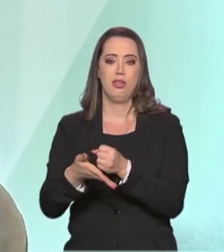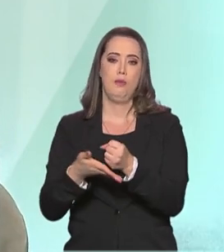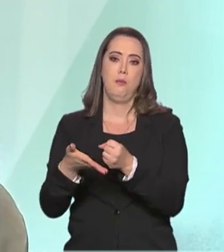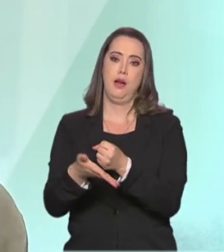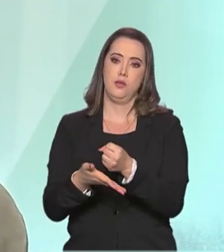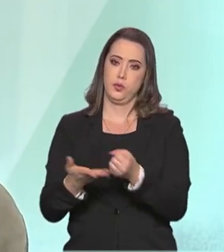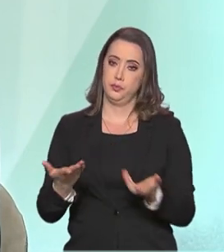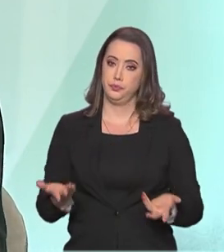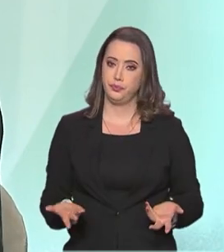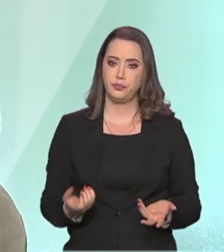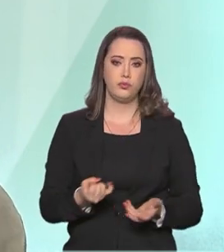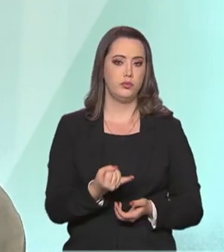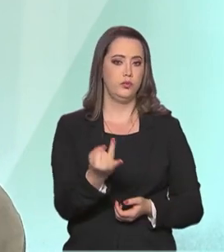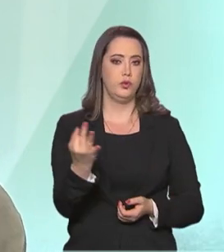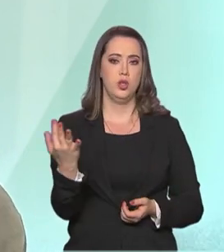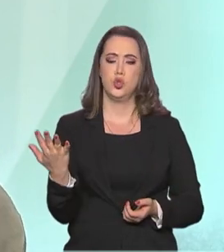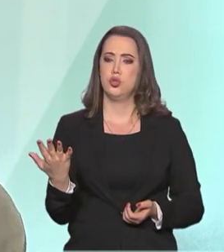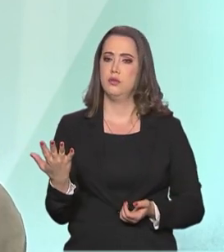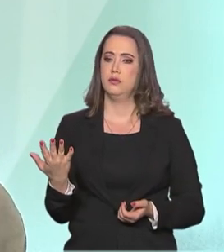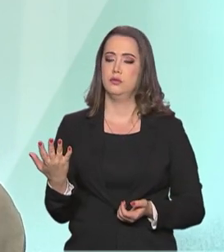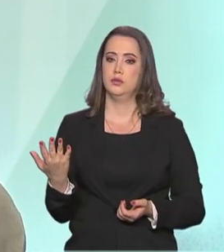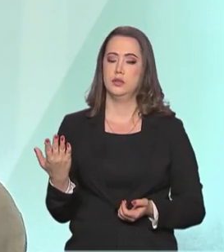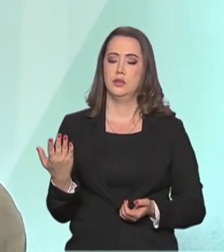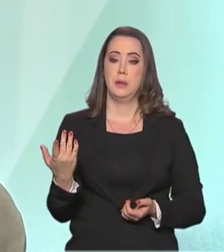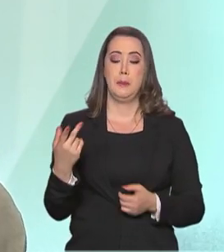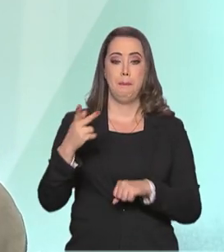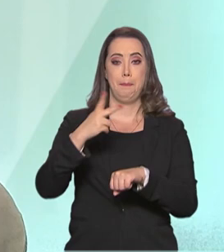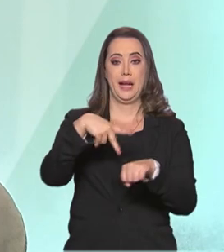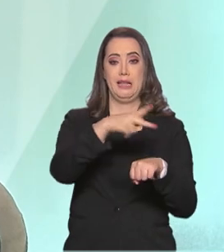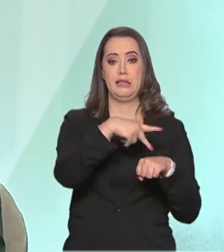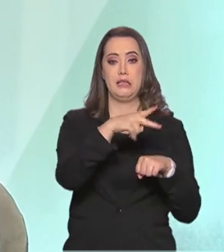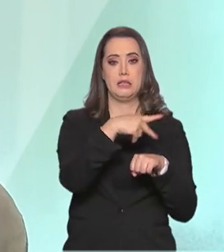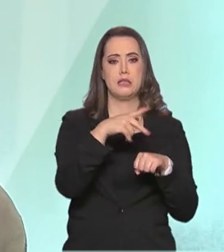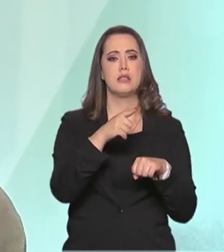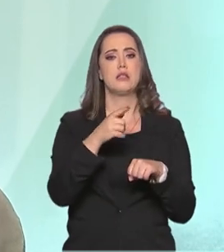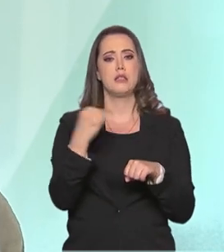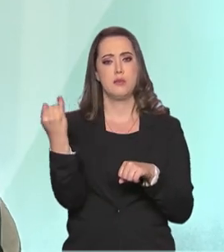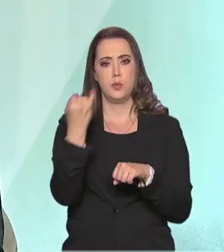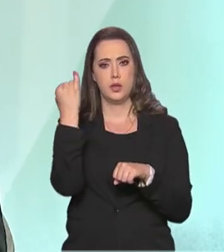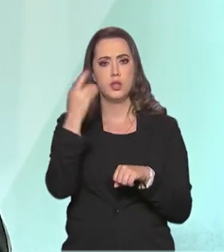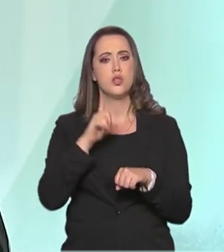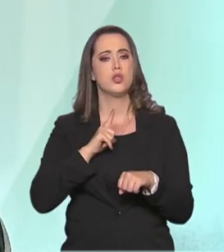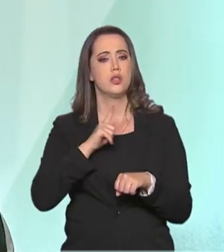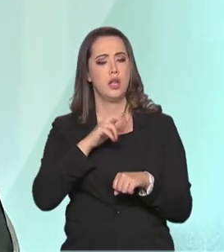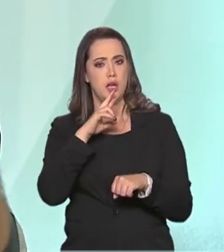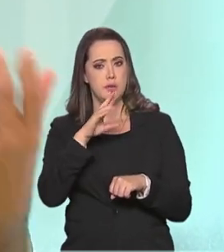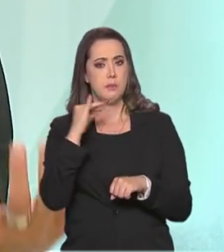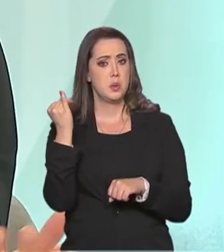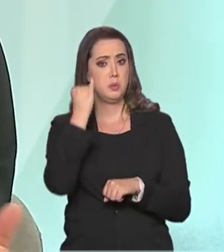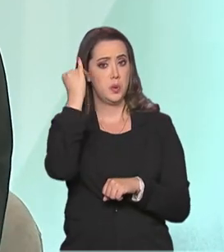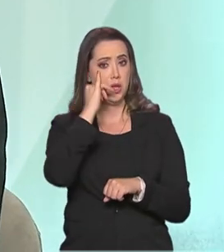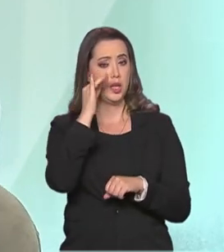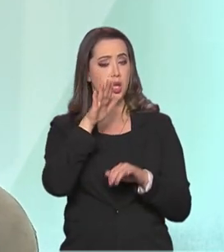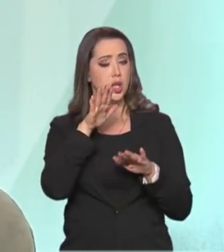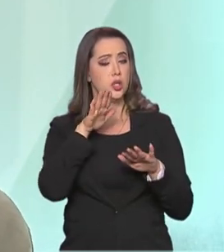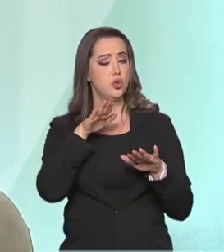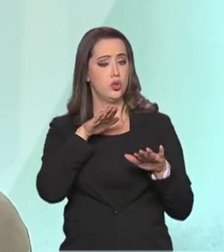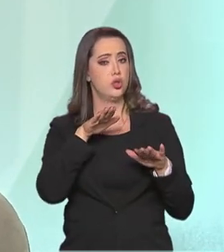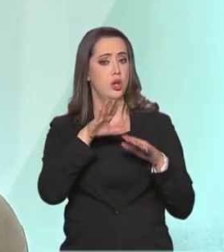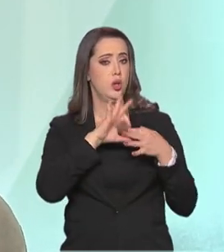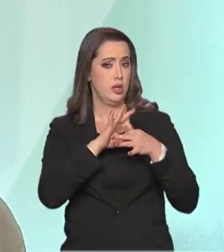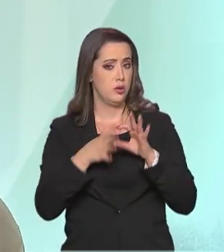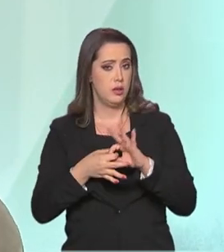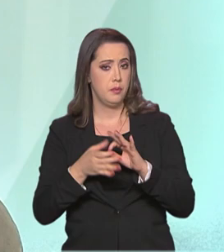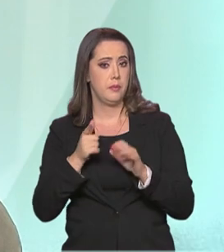Então, grandes países e grandes resultados vêm das universidades, do esporte escolar.